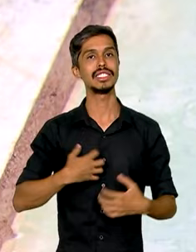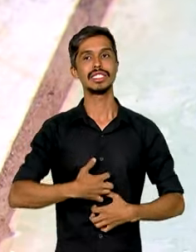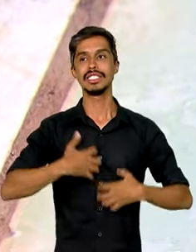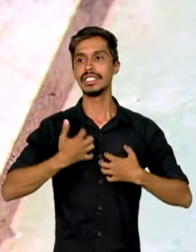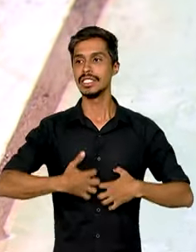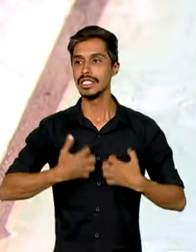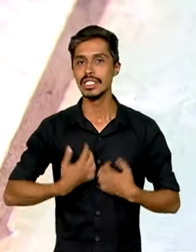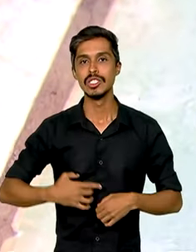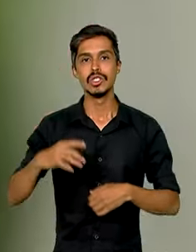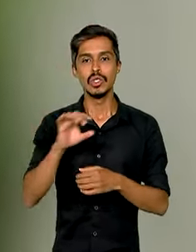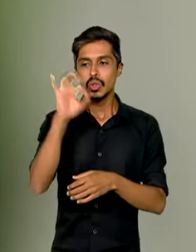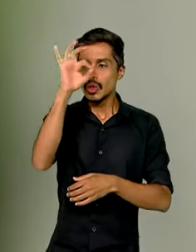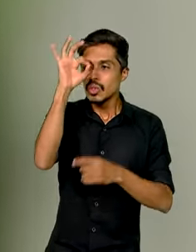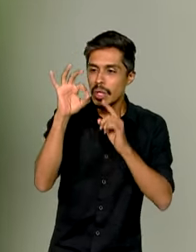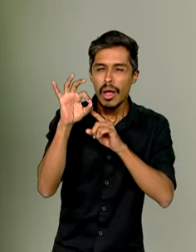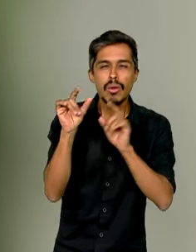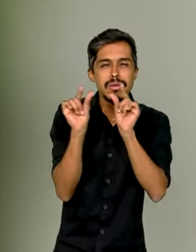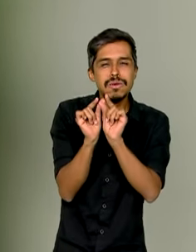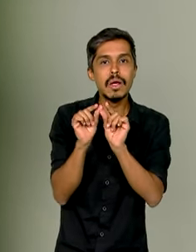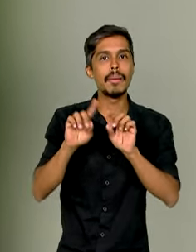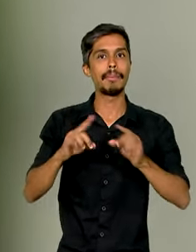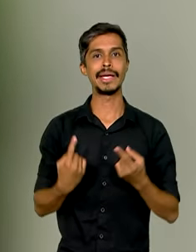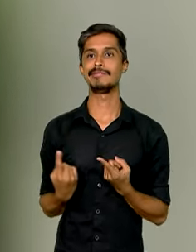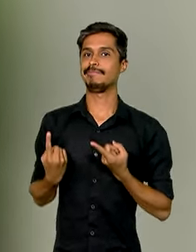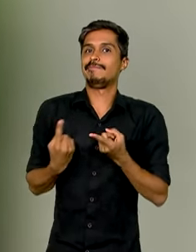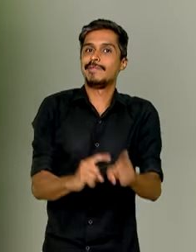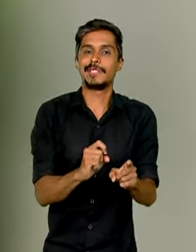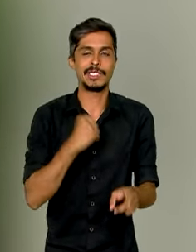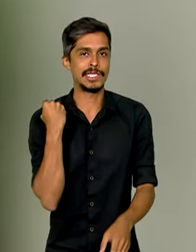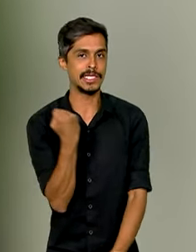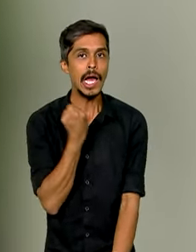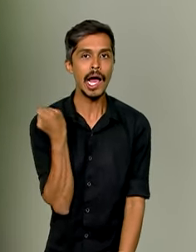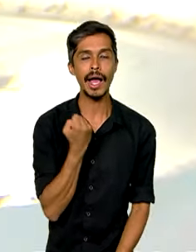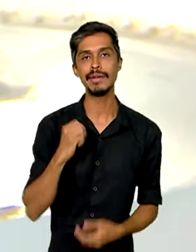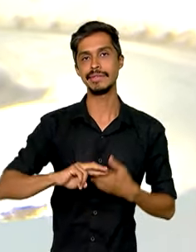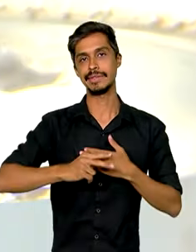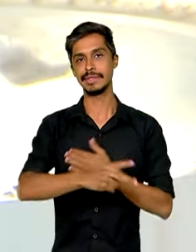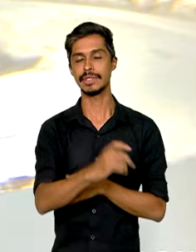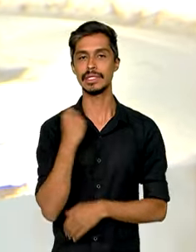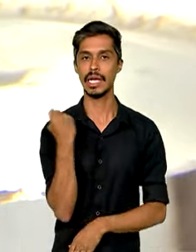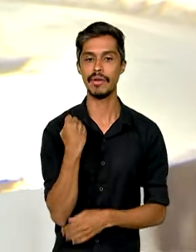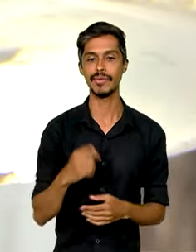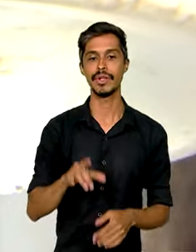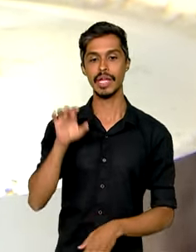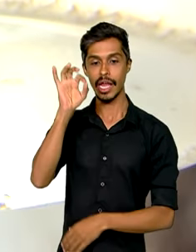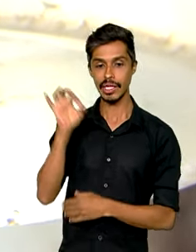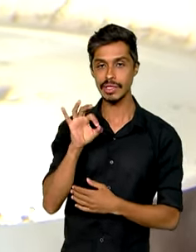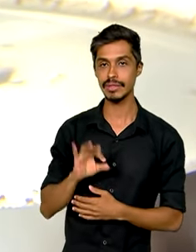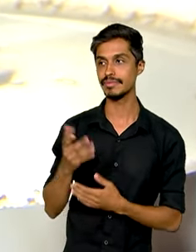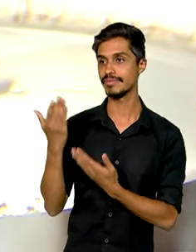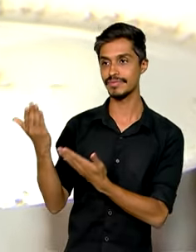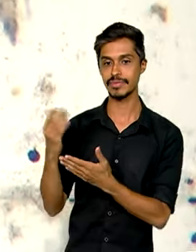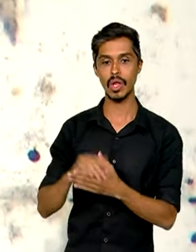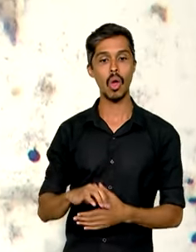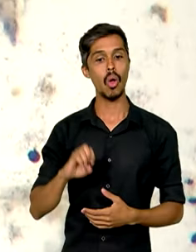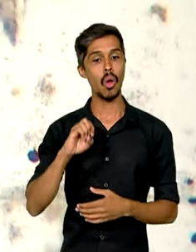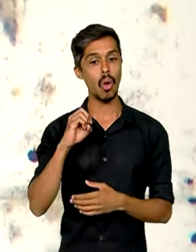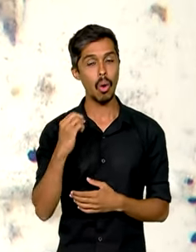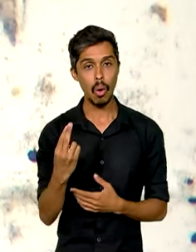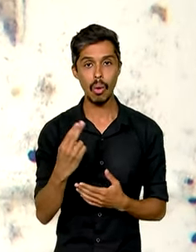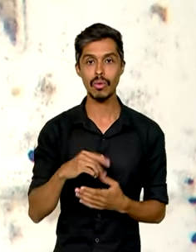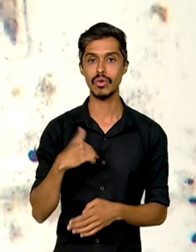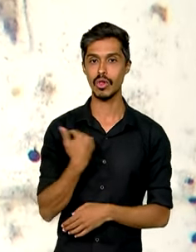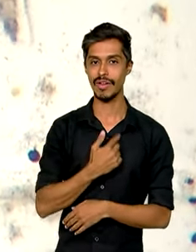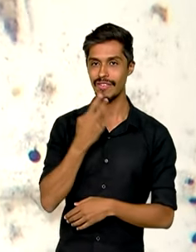de um mosquito pequeno, mas que faz estragos e deixa sequelas. O Aedes aegypti, ou como popularmente